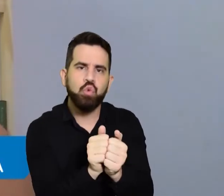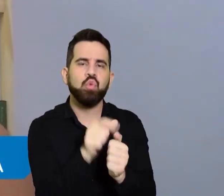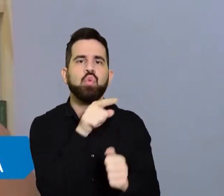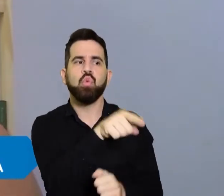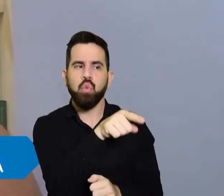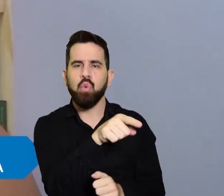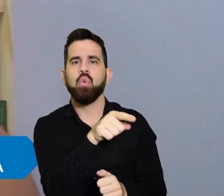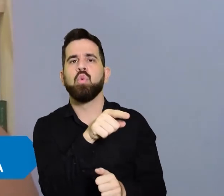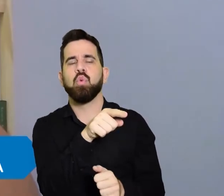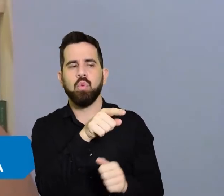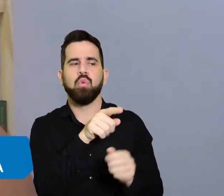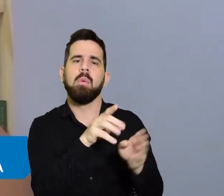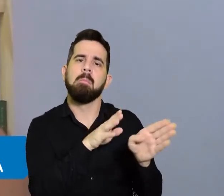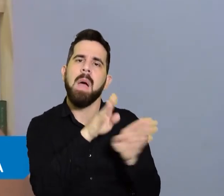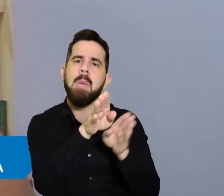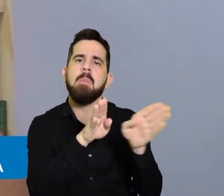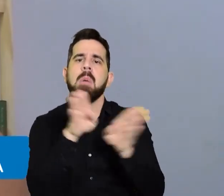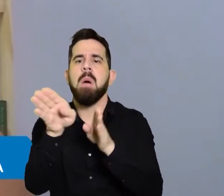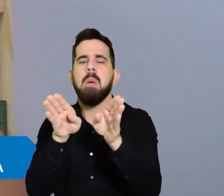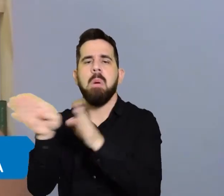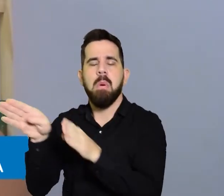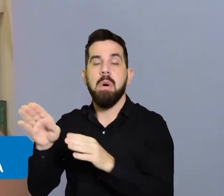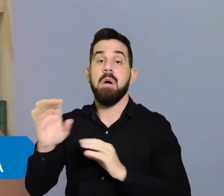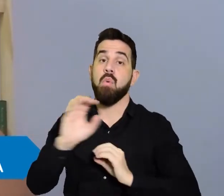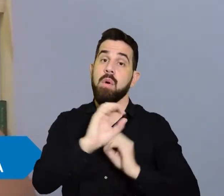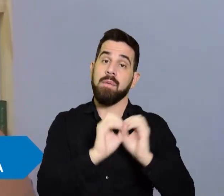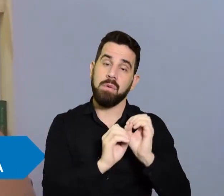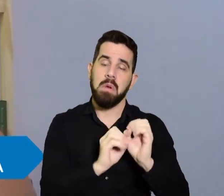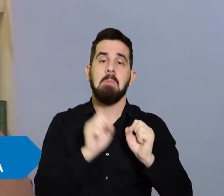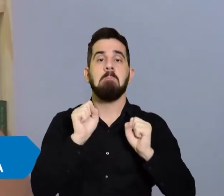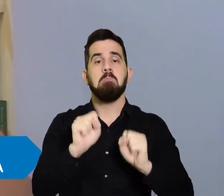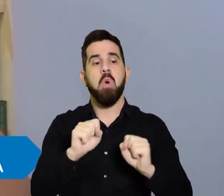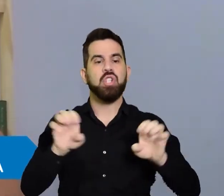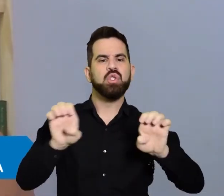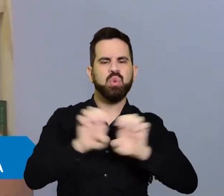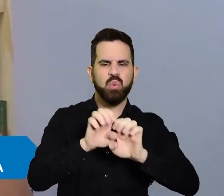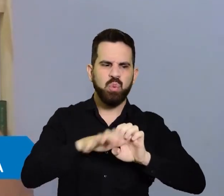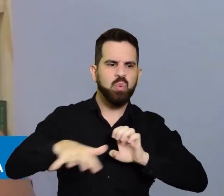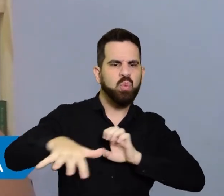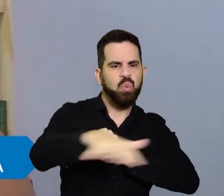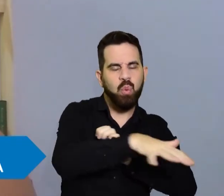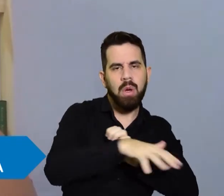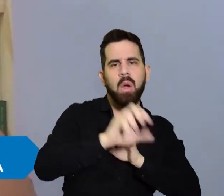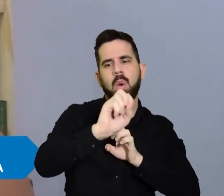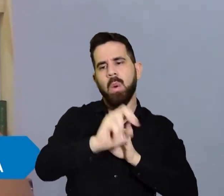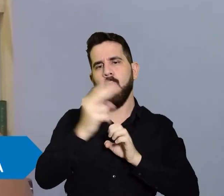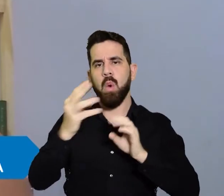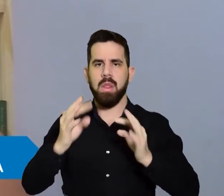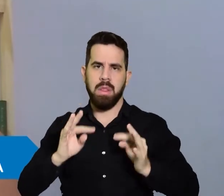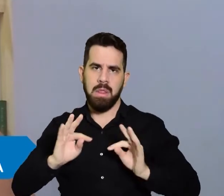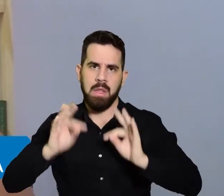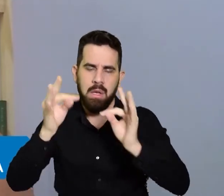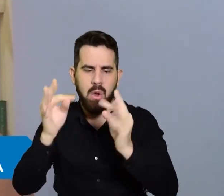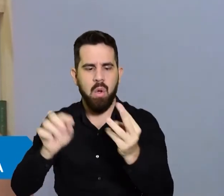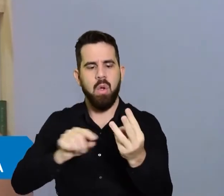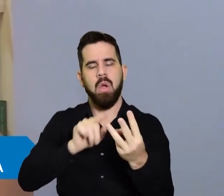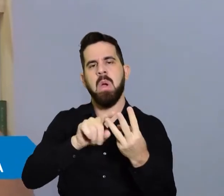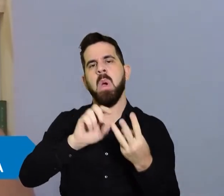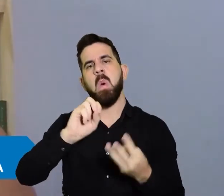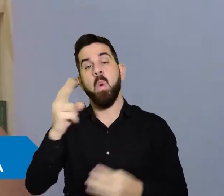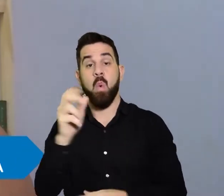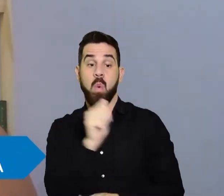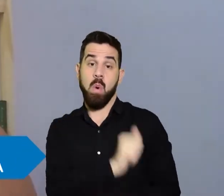tentando eliminar as barreiras encontradas, sejam elas arquitetônicas, tecnológicas e atitudinais,